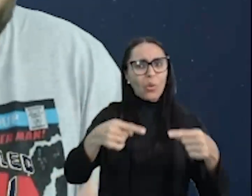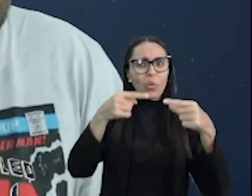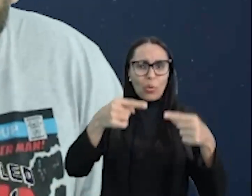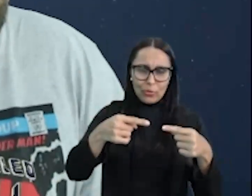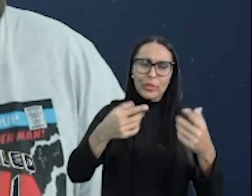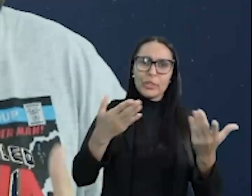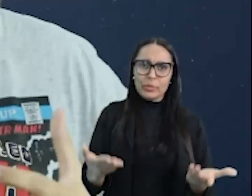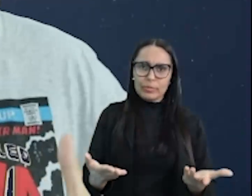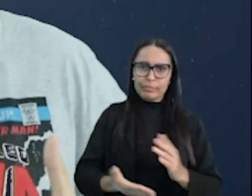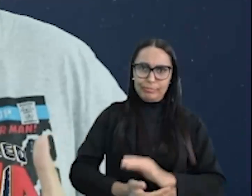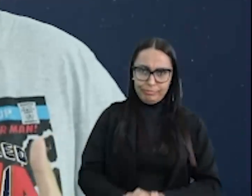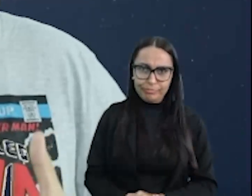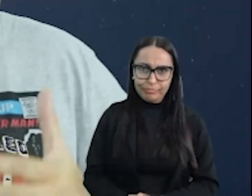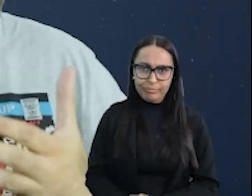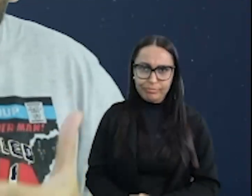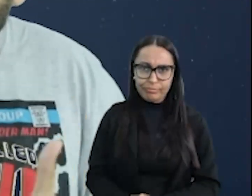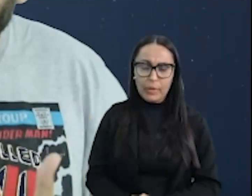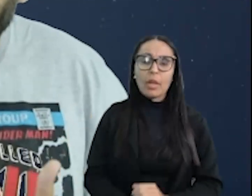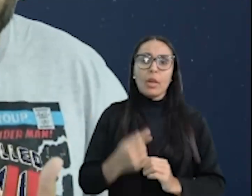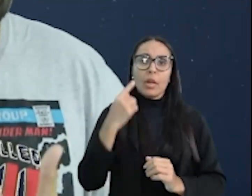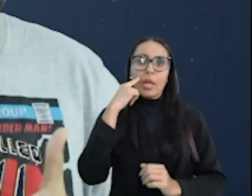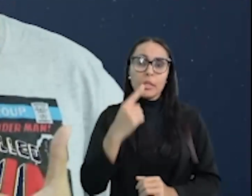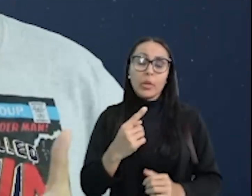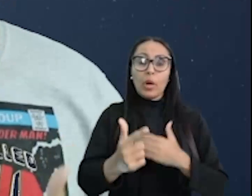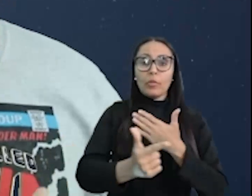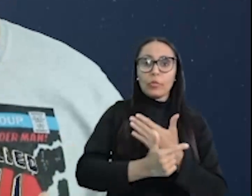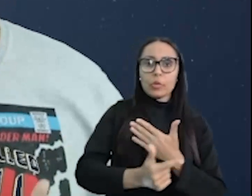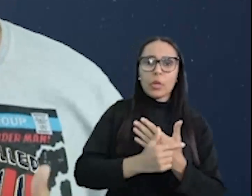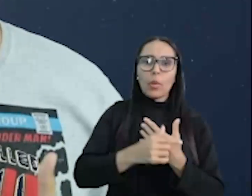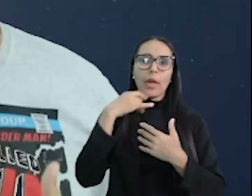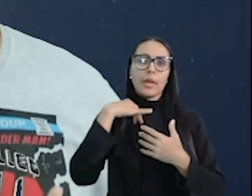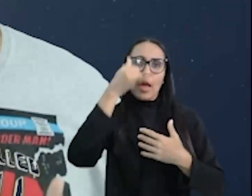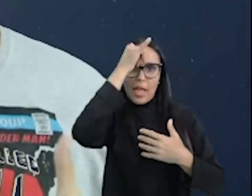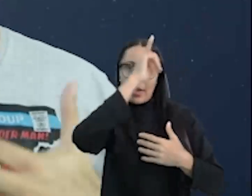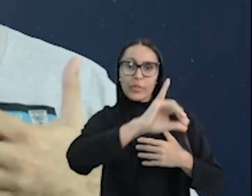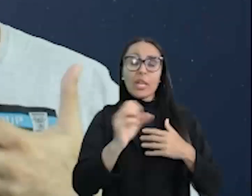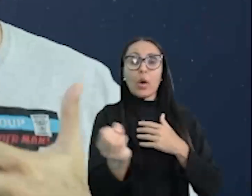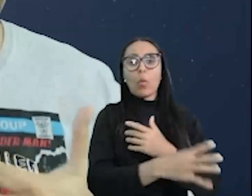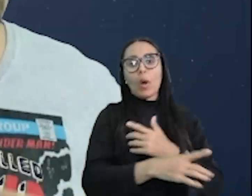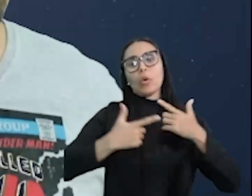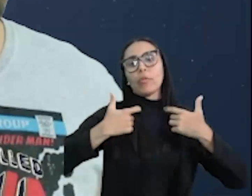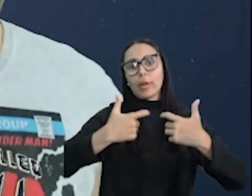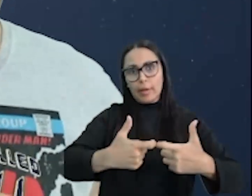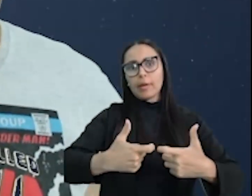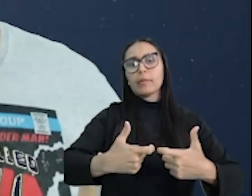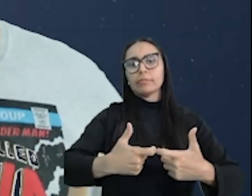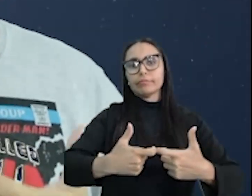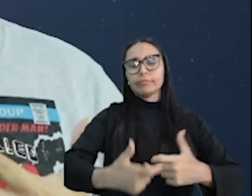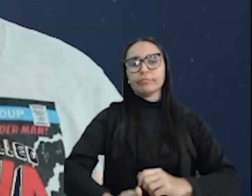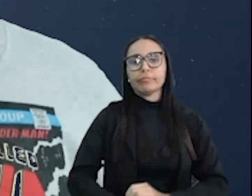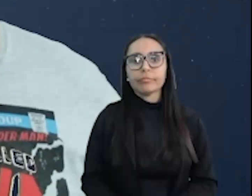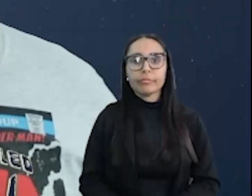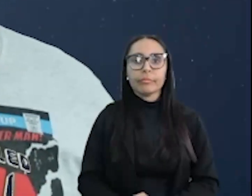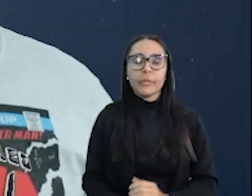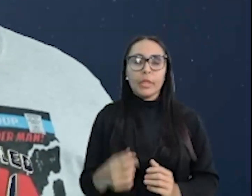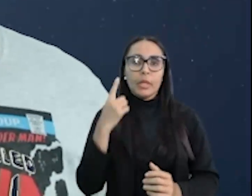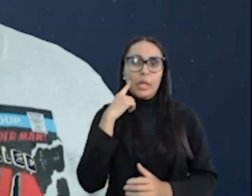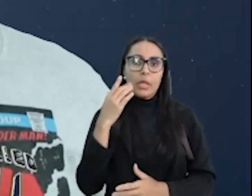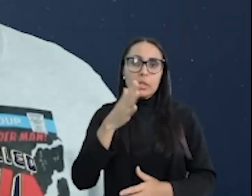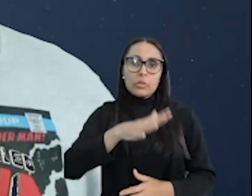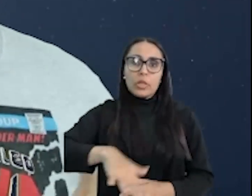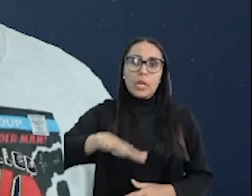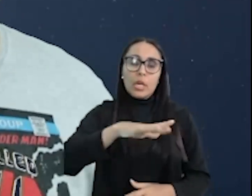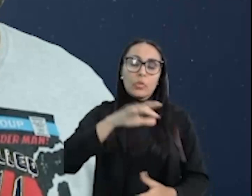extremo do combate, ou seja, a função dela era evitar uma nova guerra. Sua sede